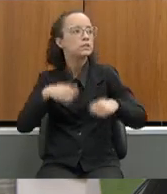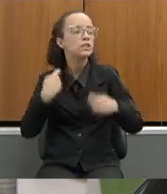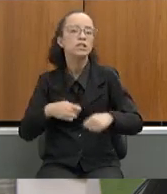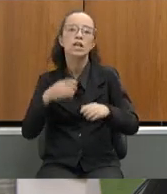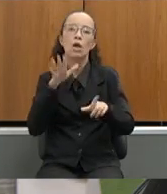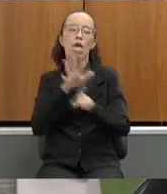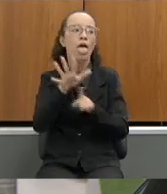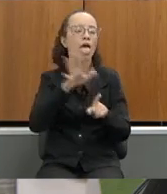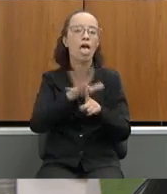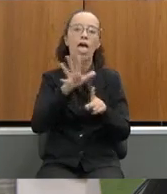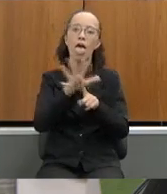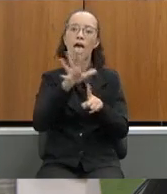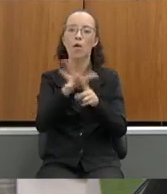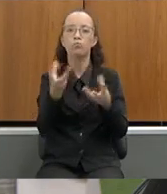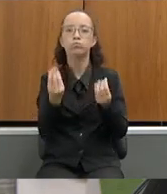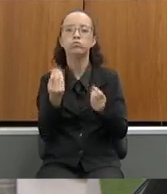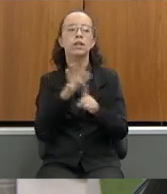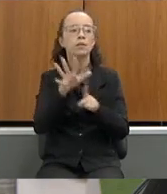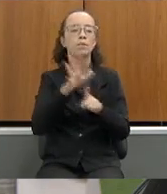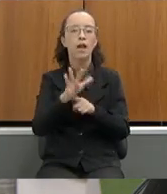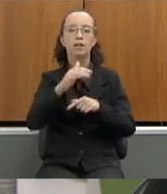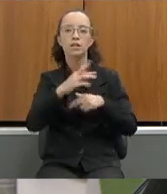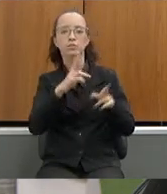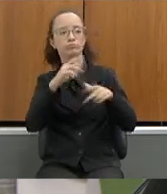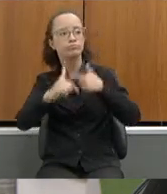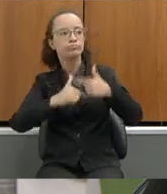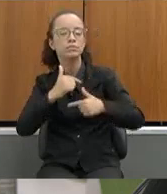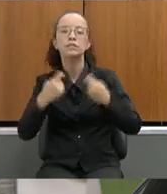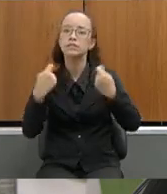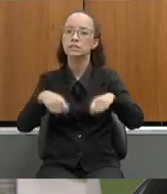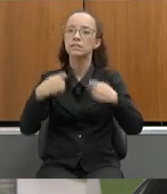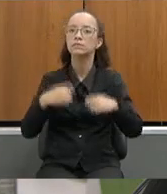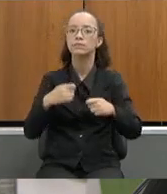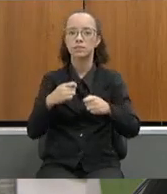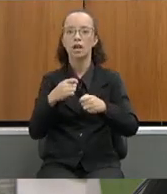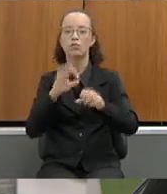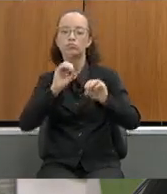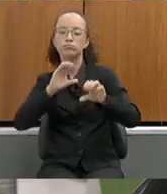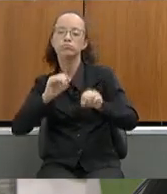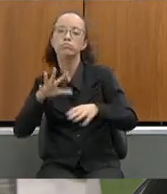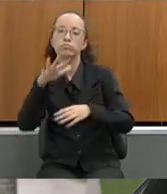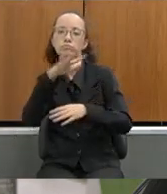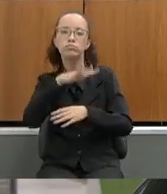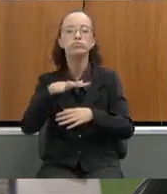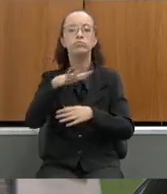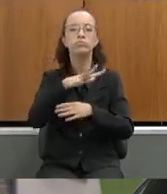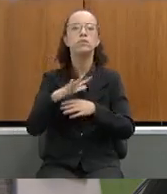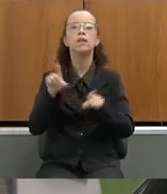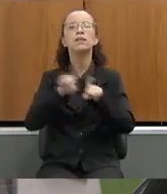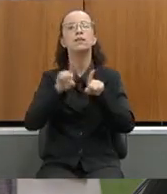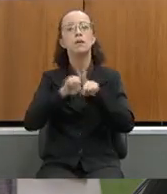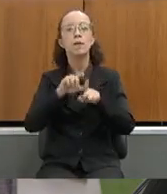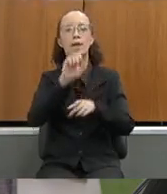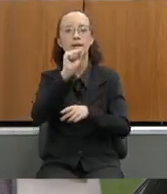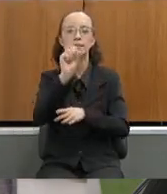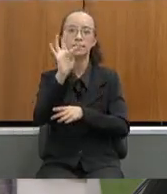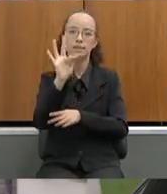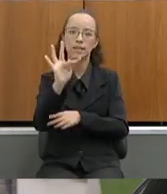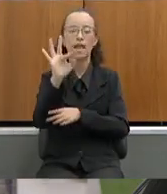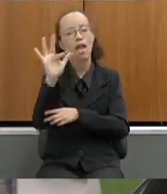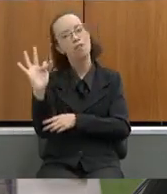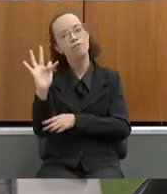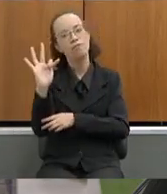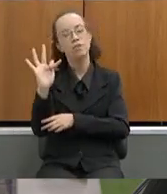números de cargos vagos existentes na rede estadual de ensino e conforme decisão proferida pelo STF nos